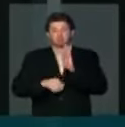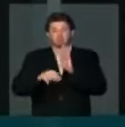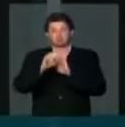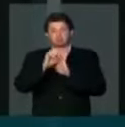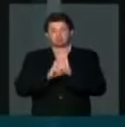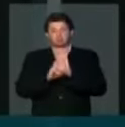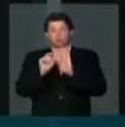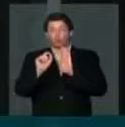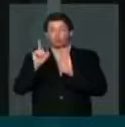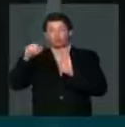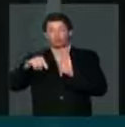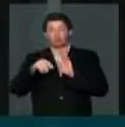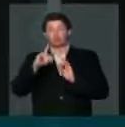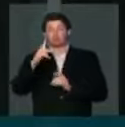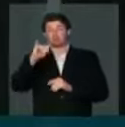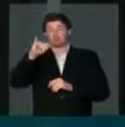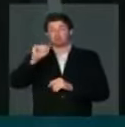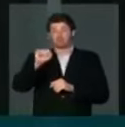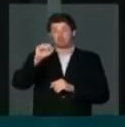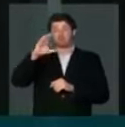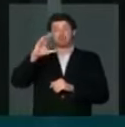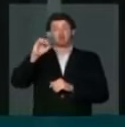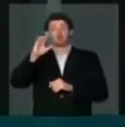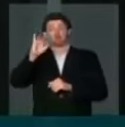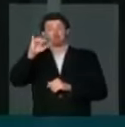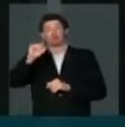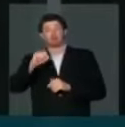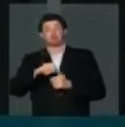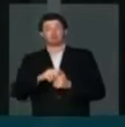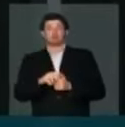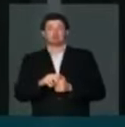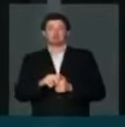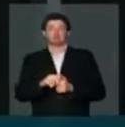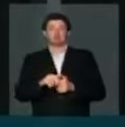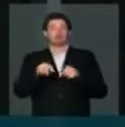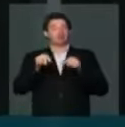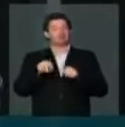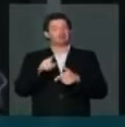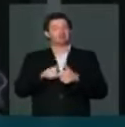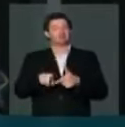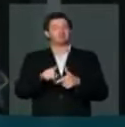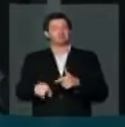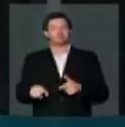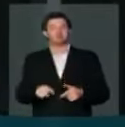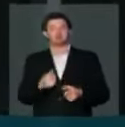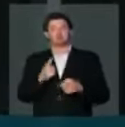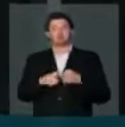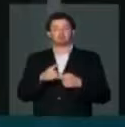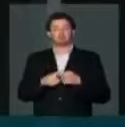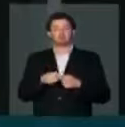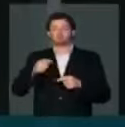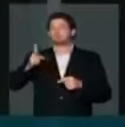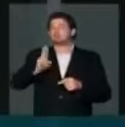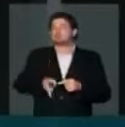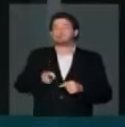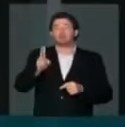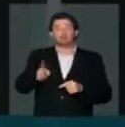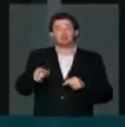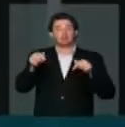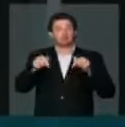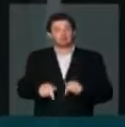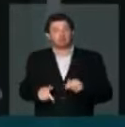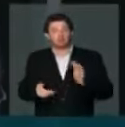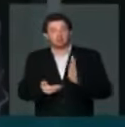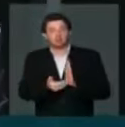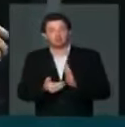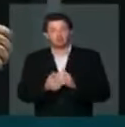se dá no PIS e no COFINS. E aí reside o problema. Porque toda vez aqui nessa